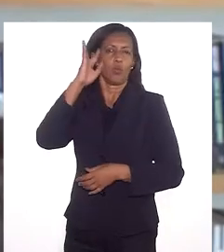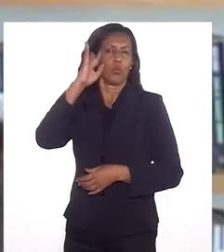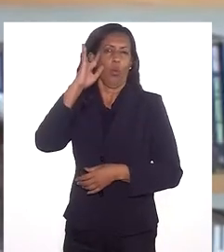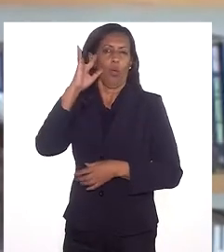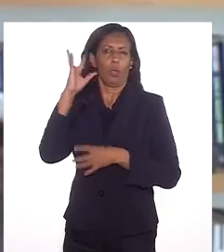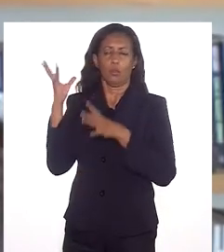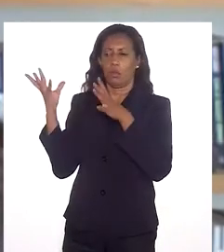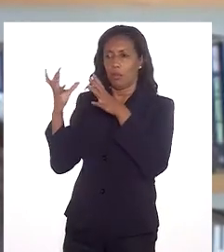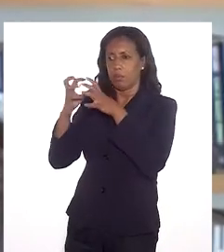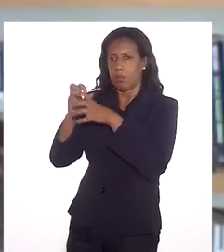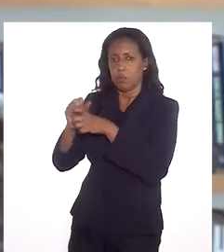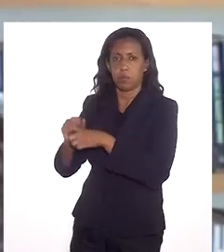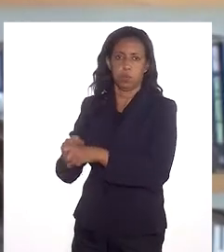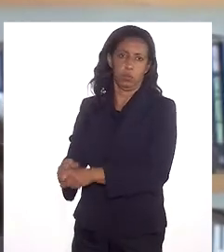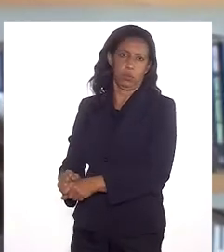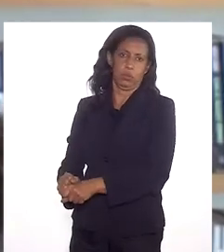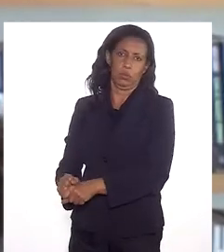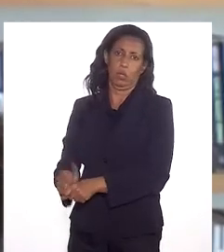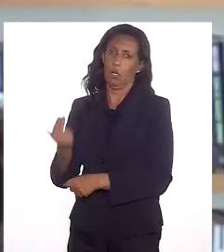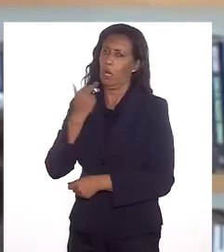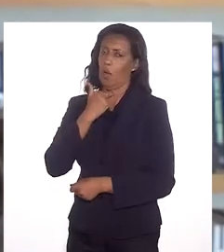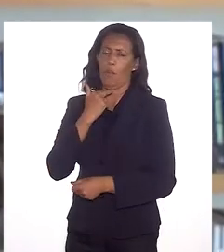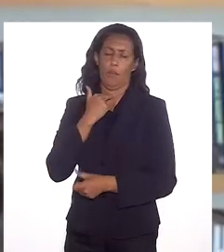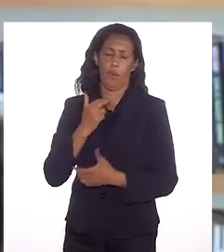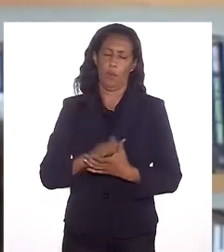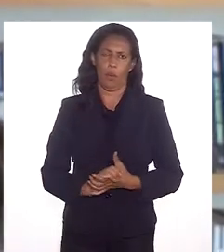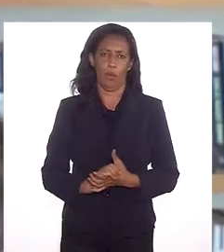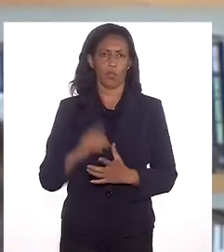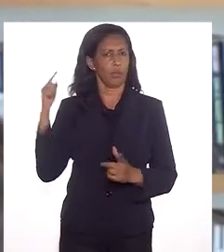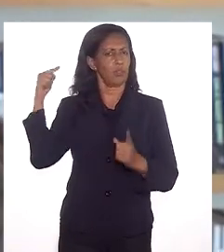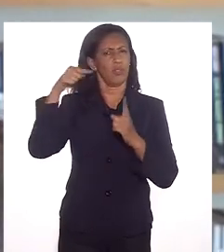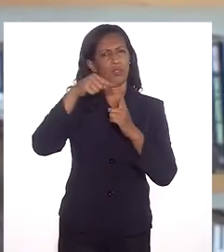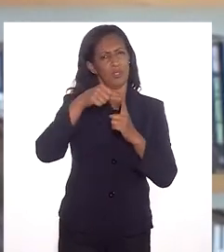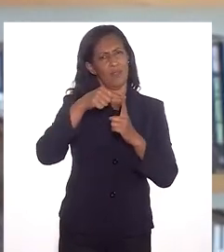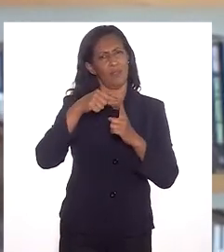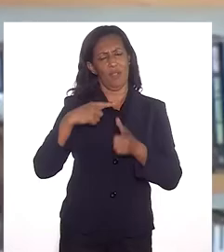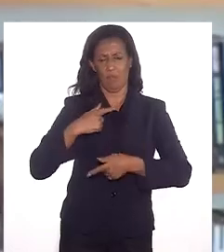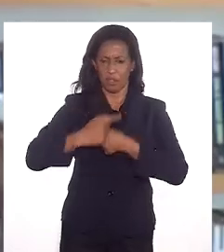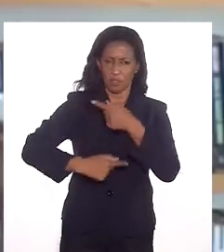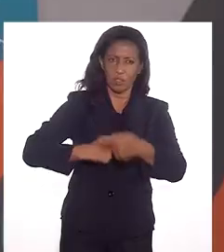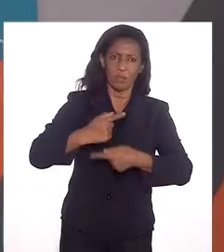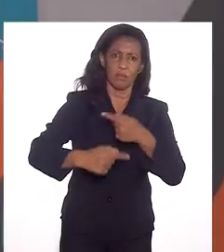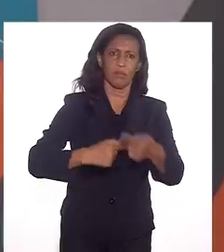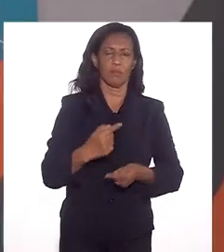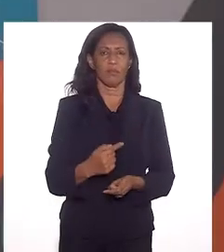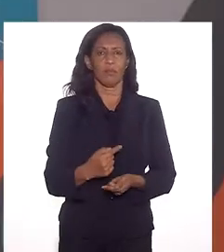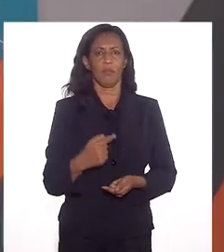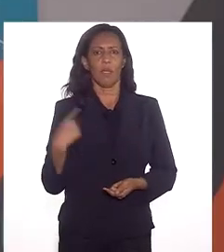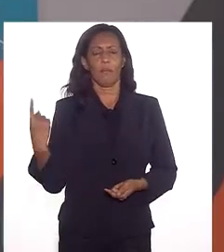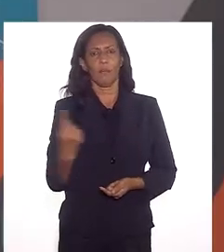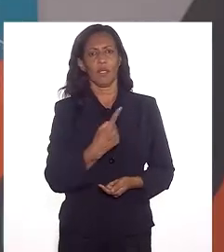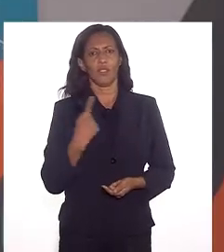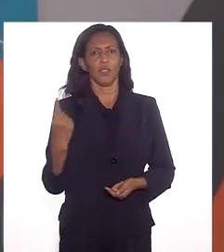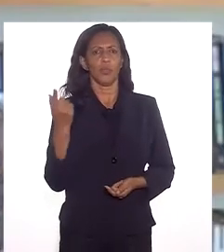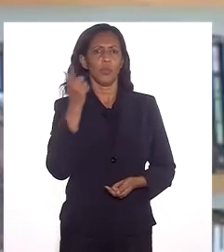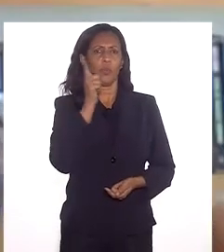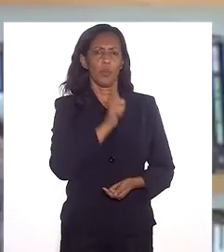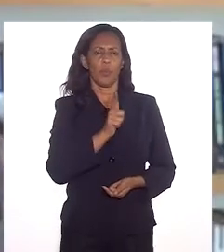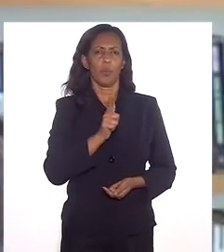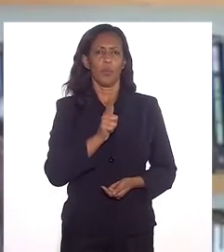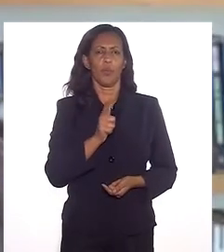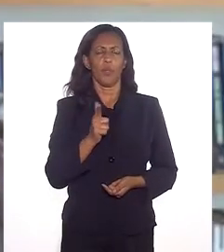sonhos serem sepultados. Isso, talvez, seja o grande desafio da nossa geração para poder